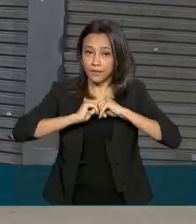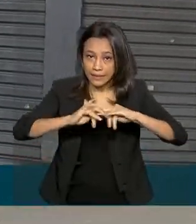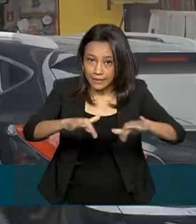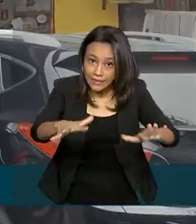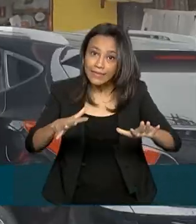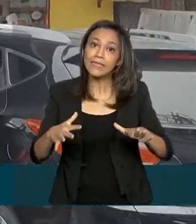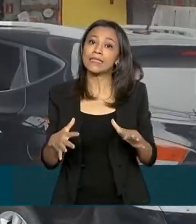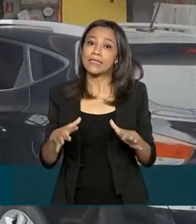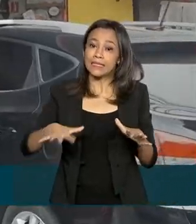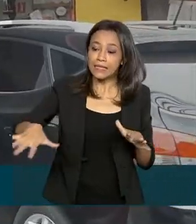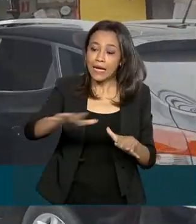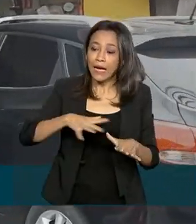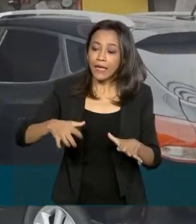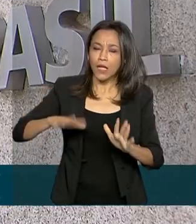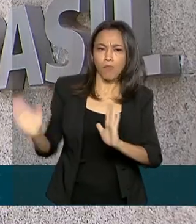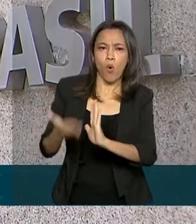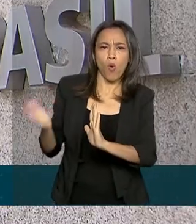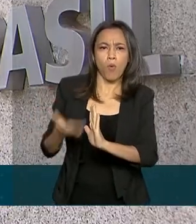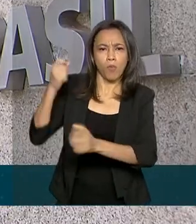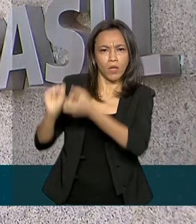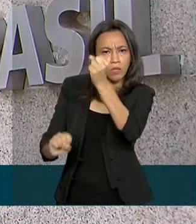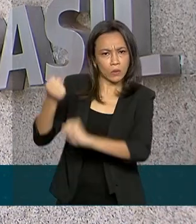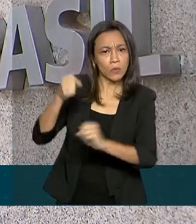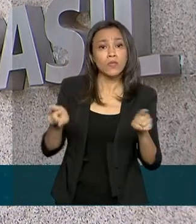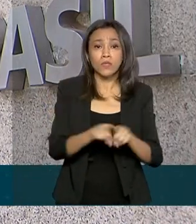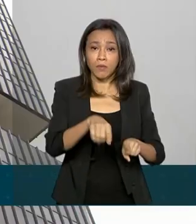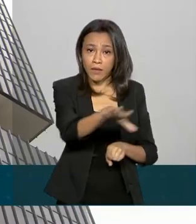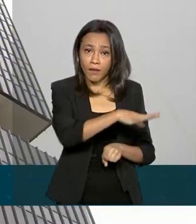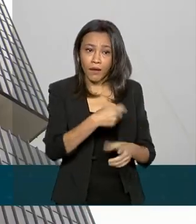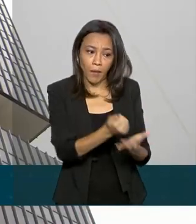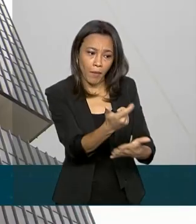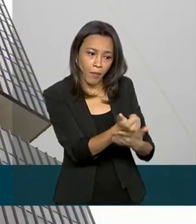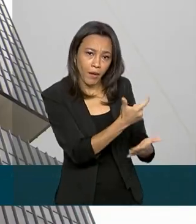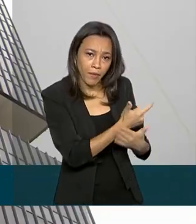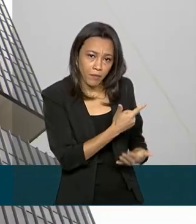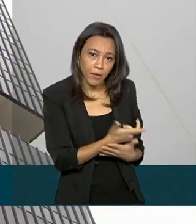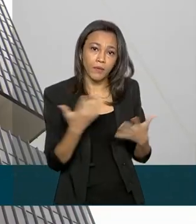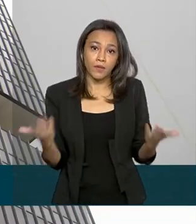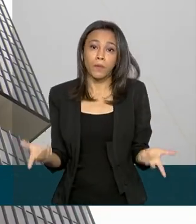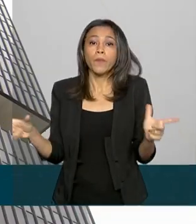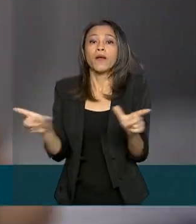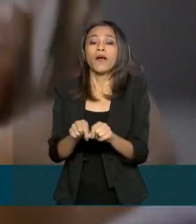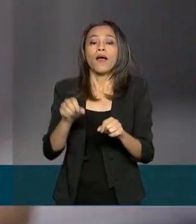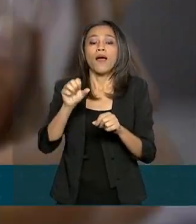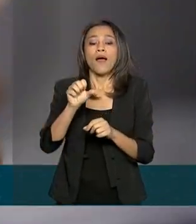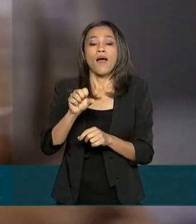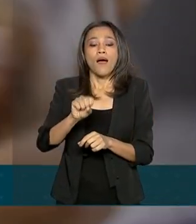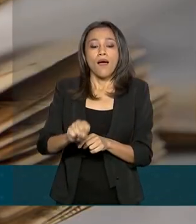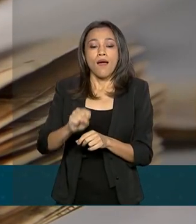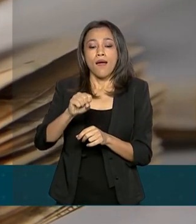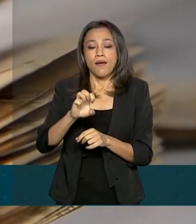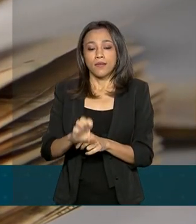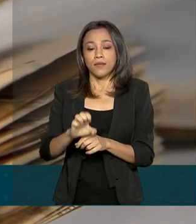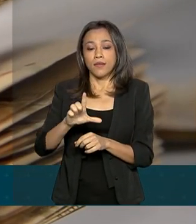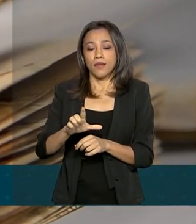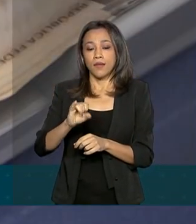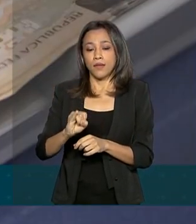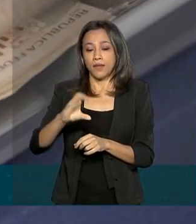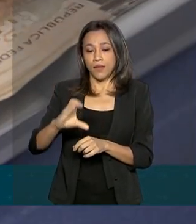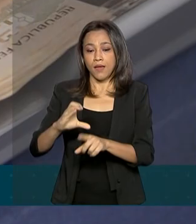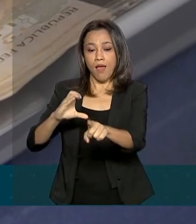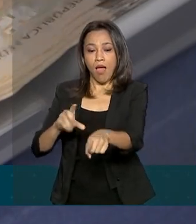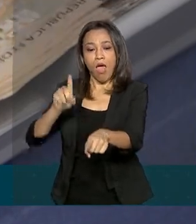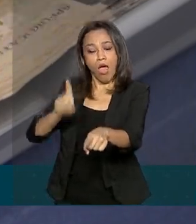produção e no consumo. Em termos técnicos, a Selic é uma taxa de referência para os juros cobrados pelo